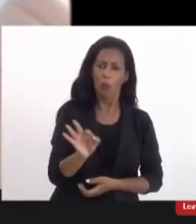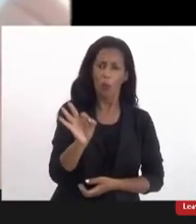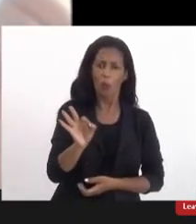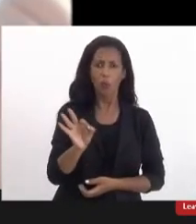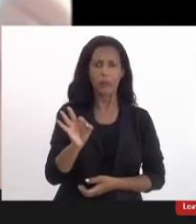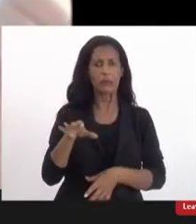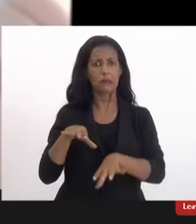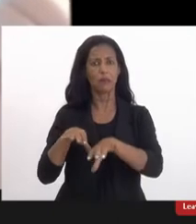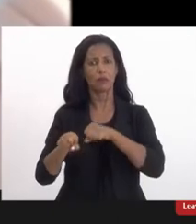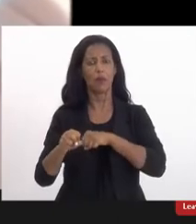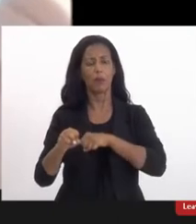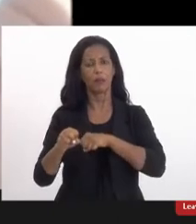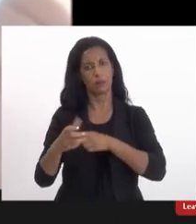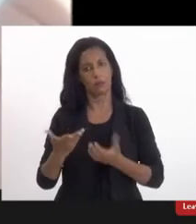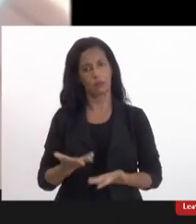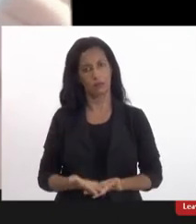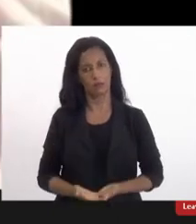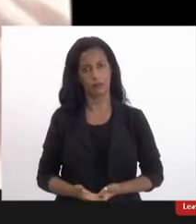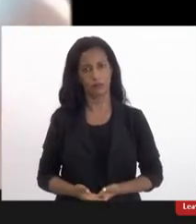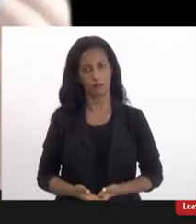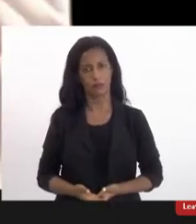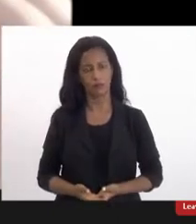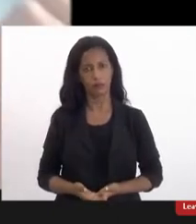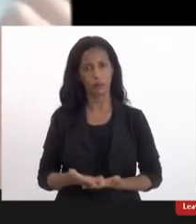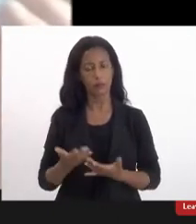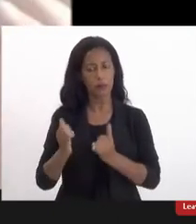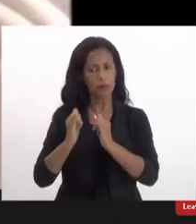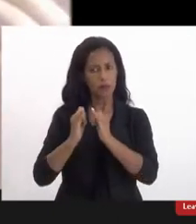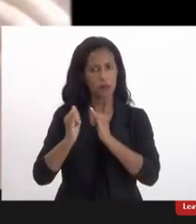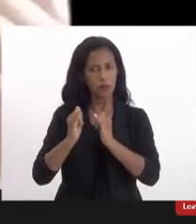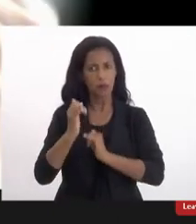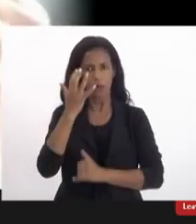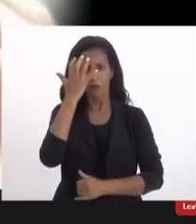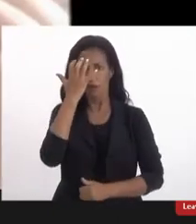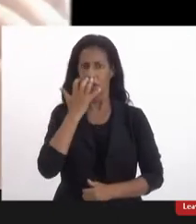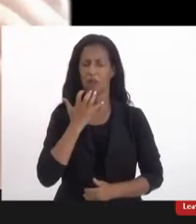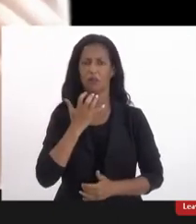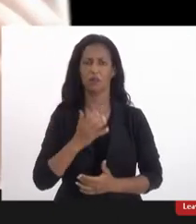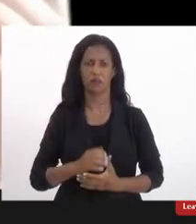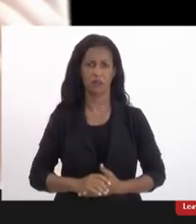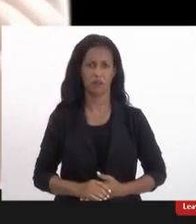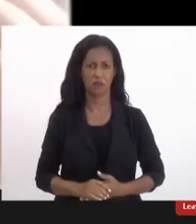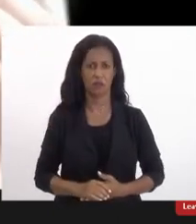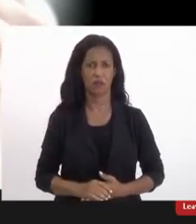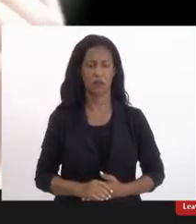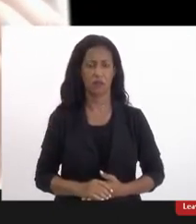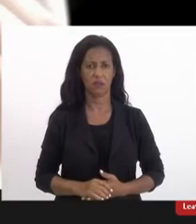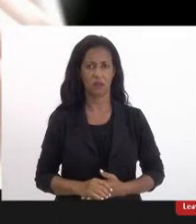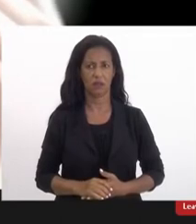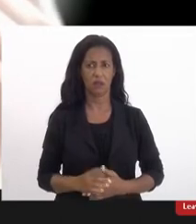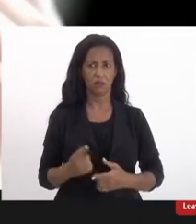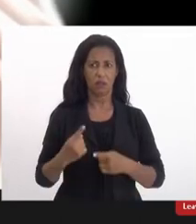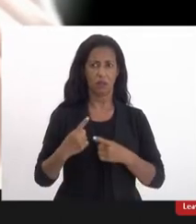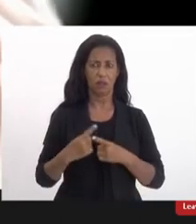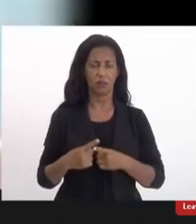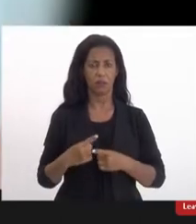graduação isso é um dado muito grave é muito grave né porque